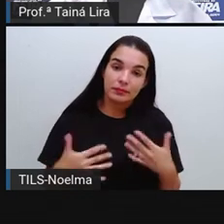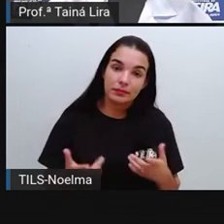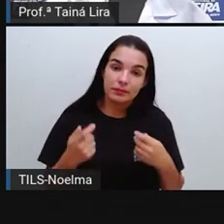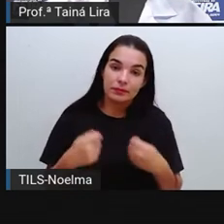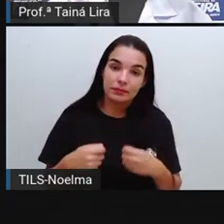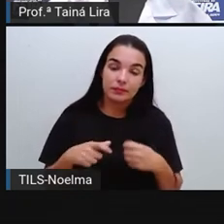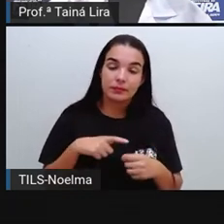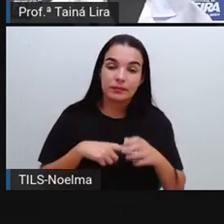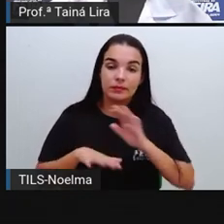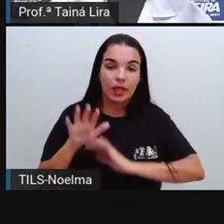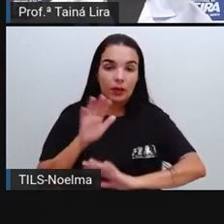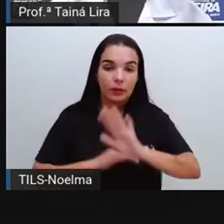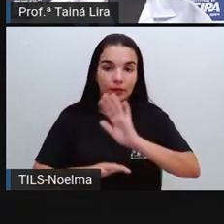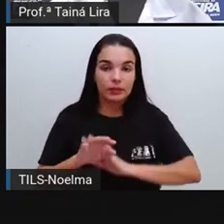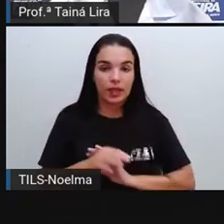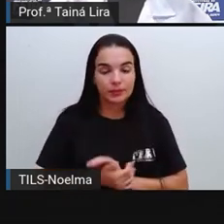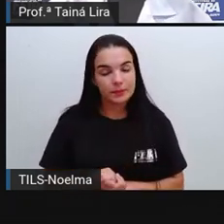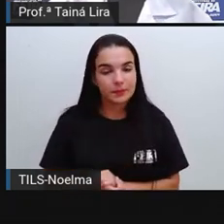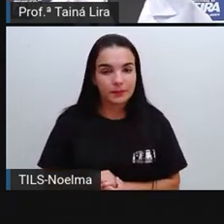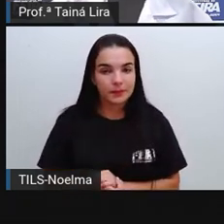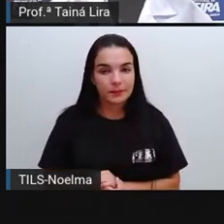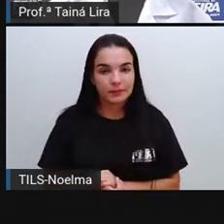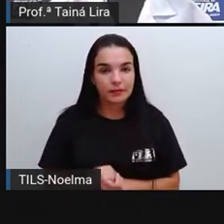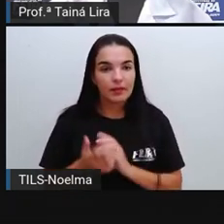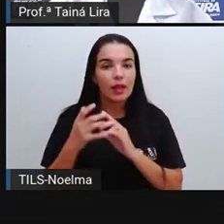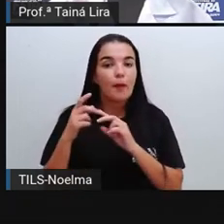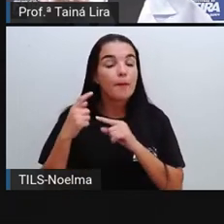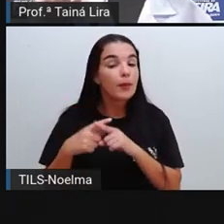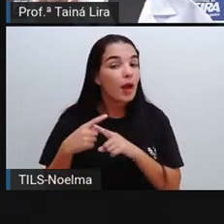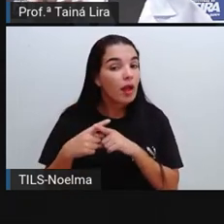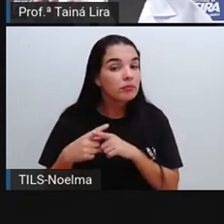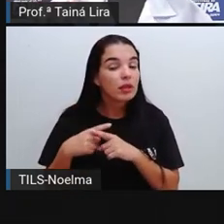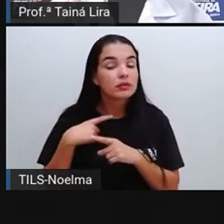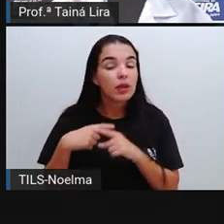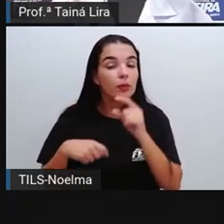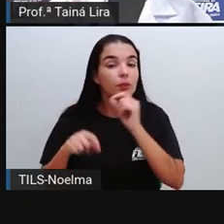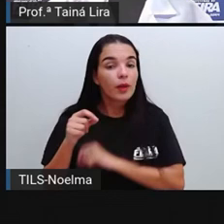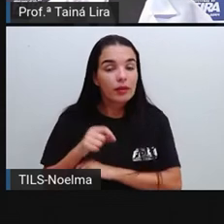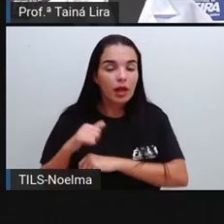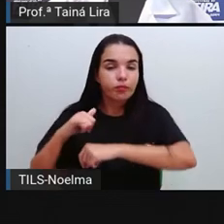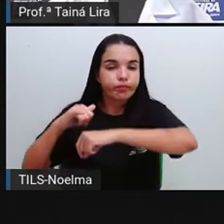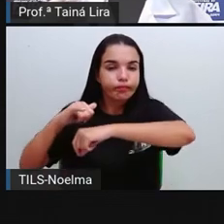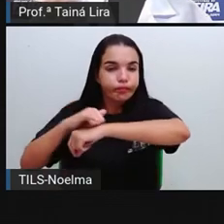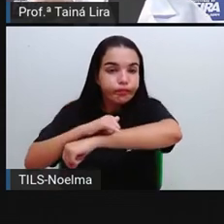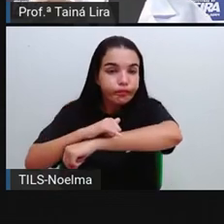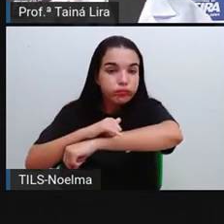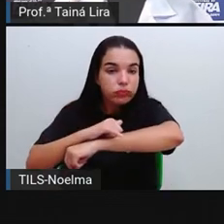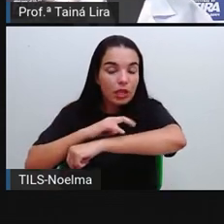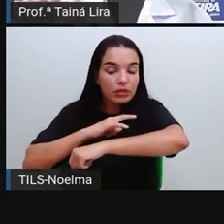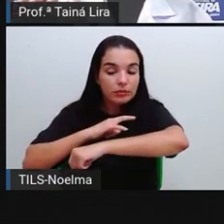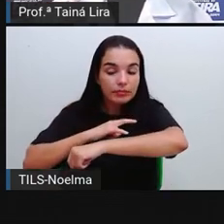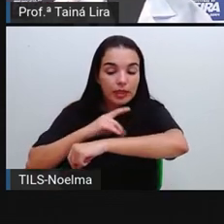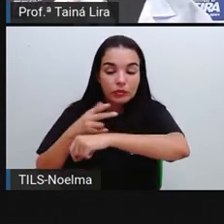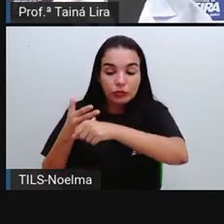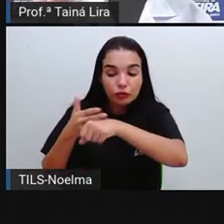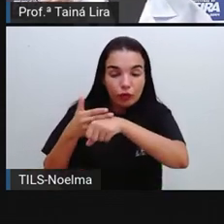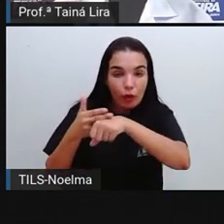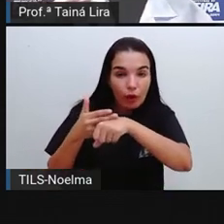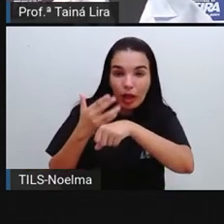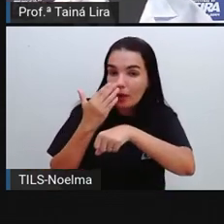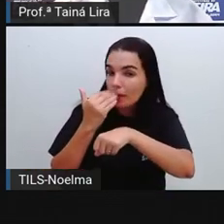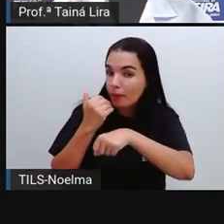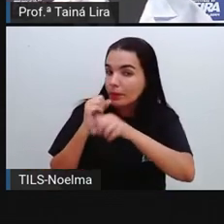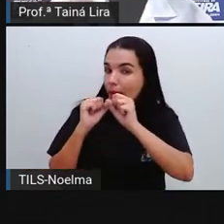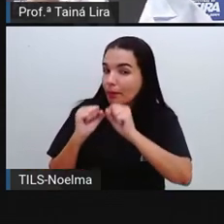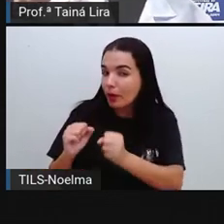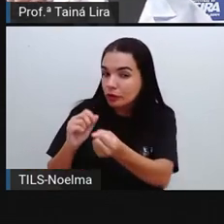cuidado com o consumo de chocolate, porque, Pró, a gordura presente ali, consumida em excesso,